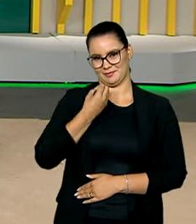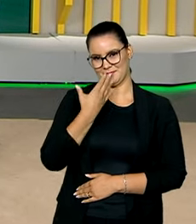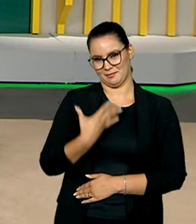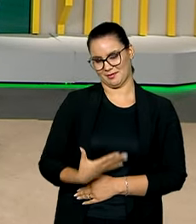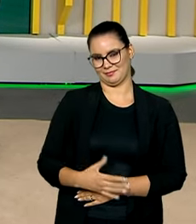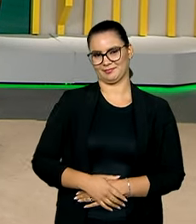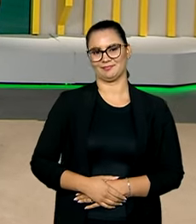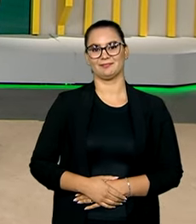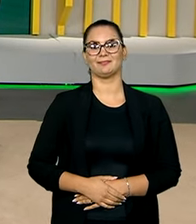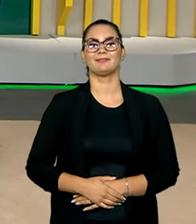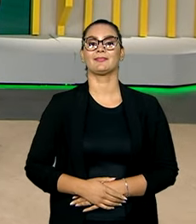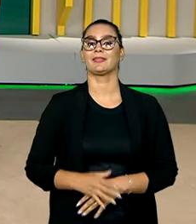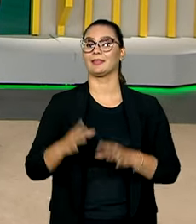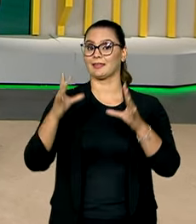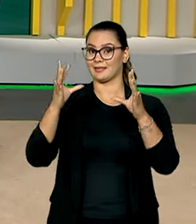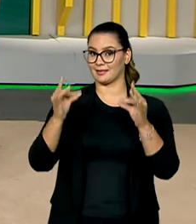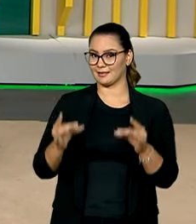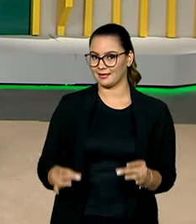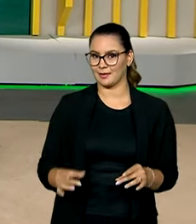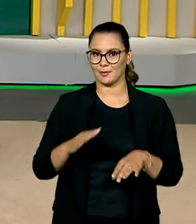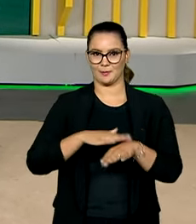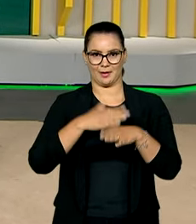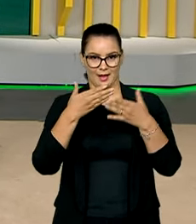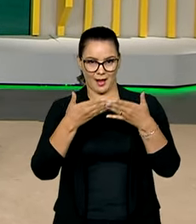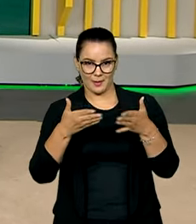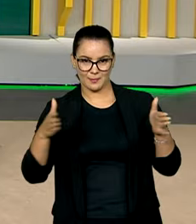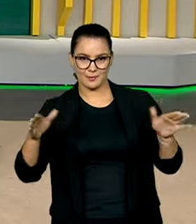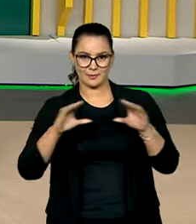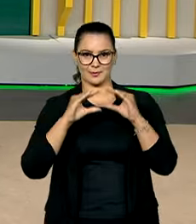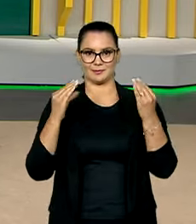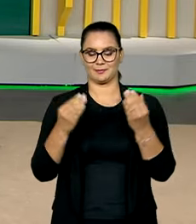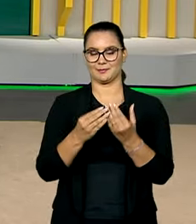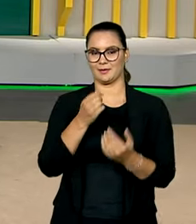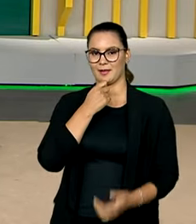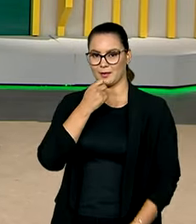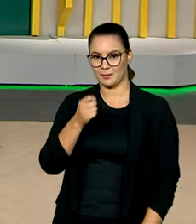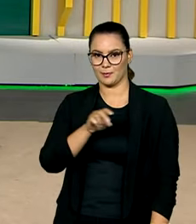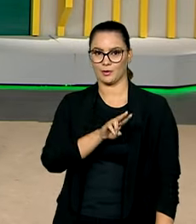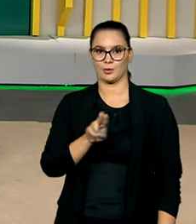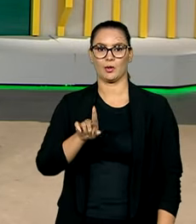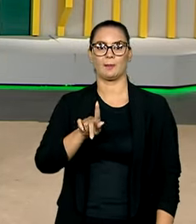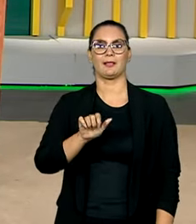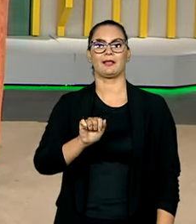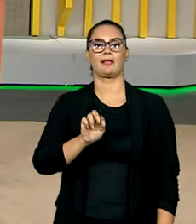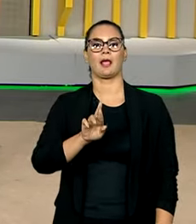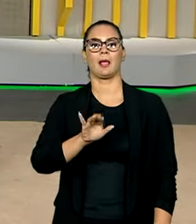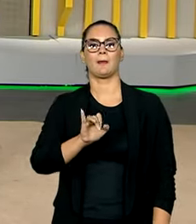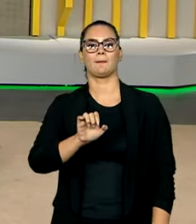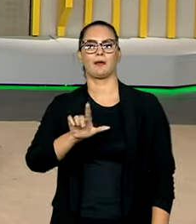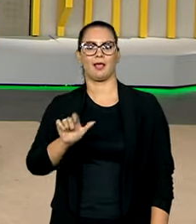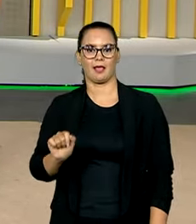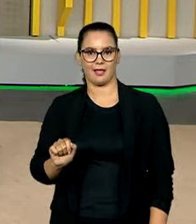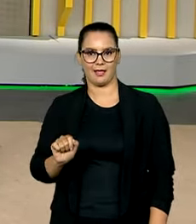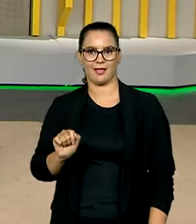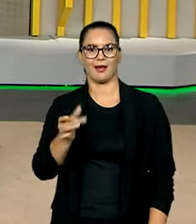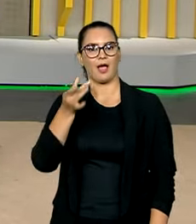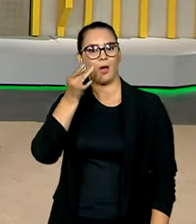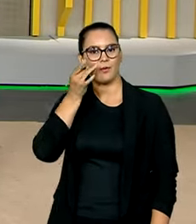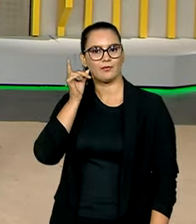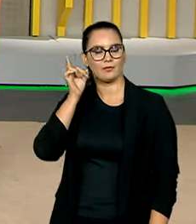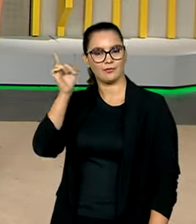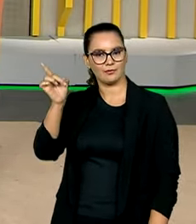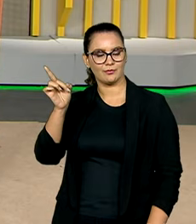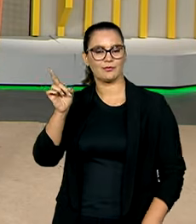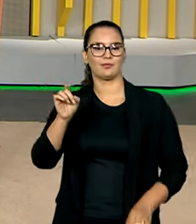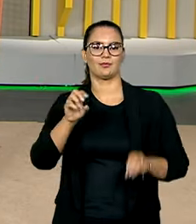É Roberto, e quem tem mais detalhes da abertura da conferência é a repórter Gabriela Noronha que fala com a gente ao vivo, direto do